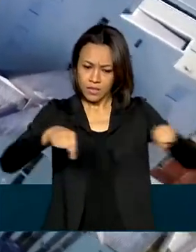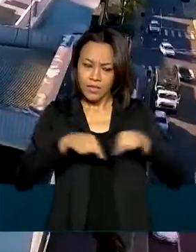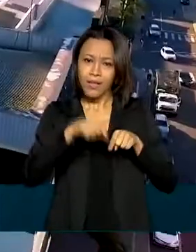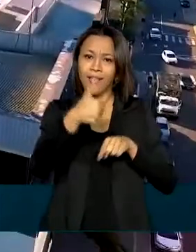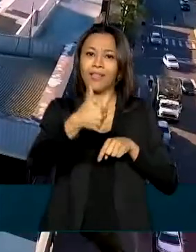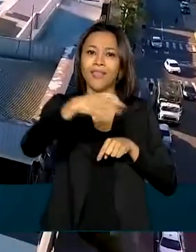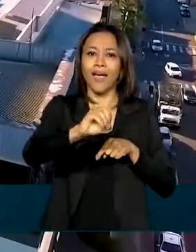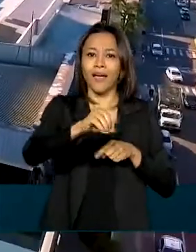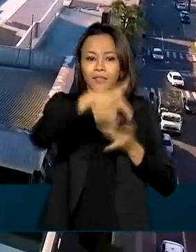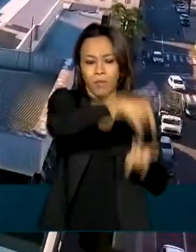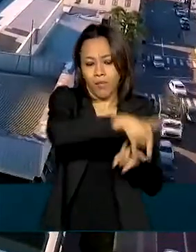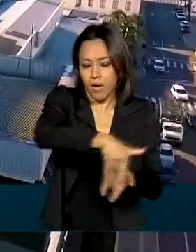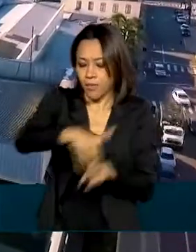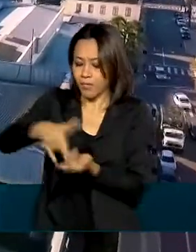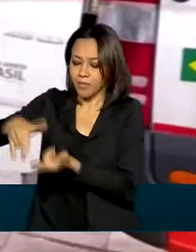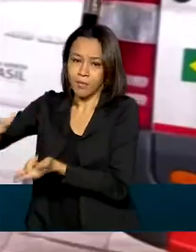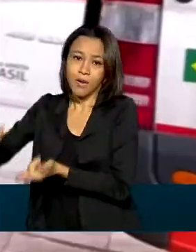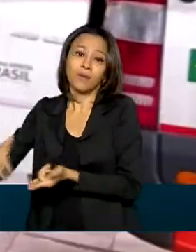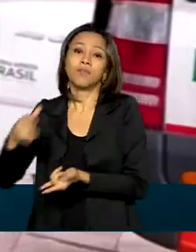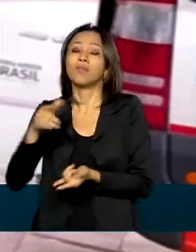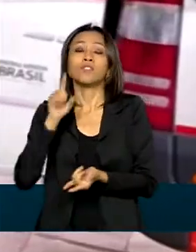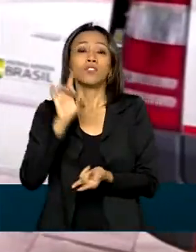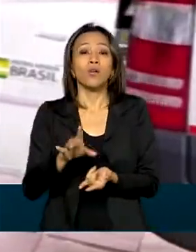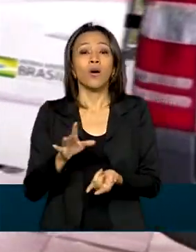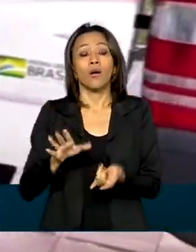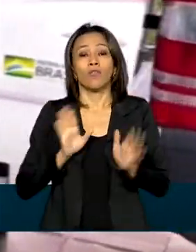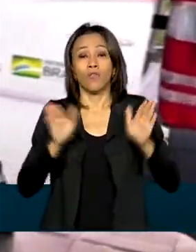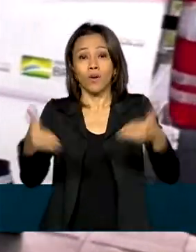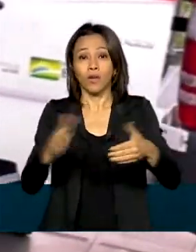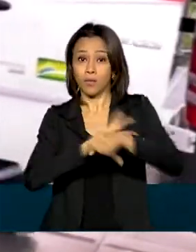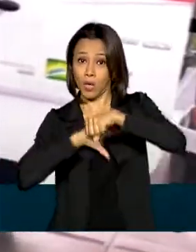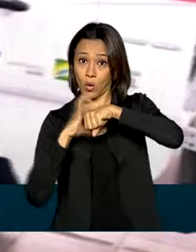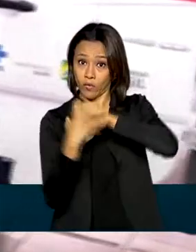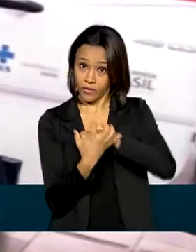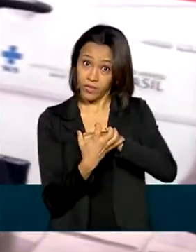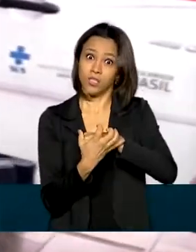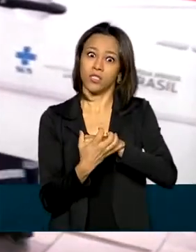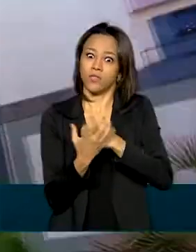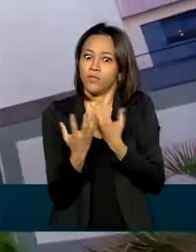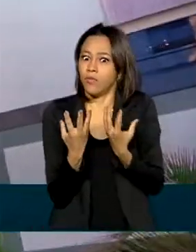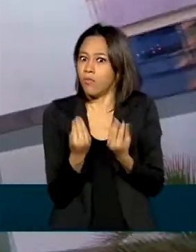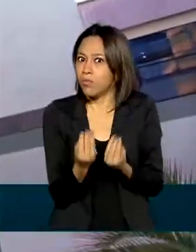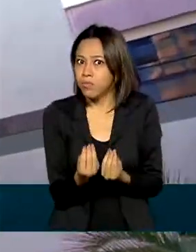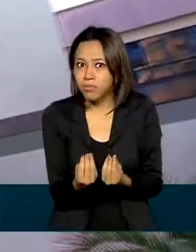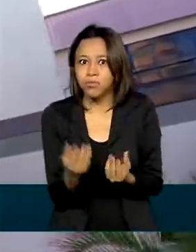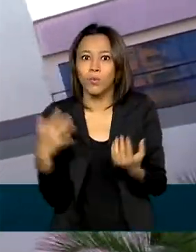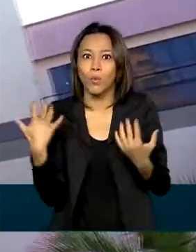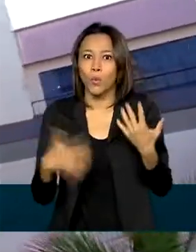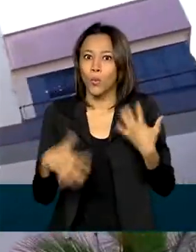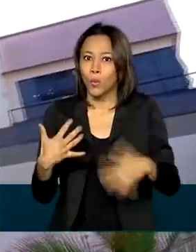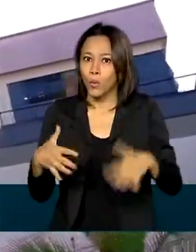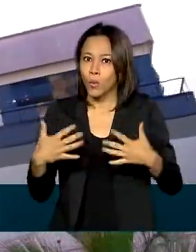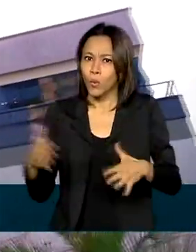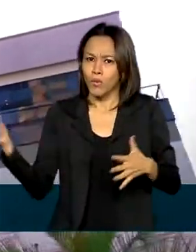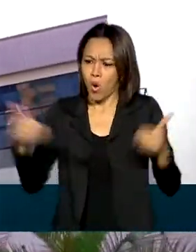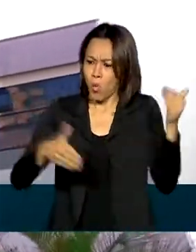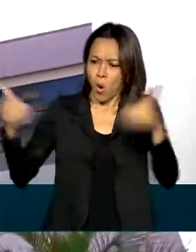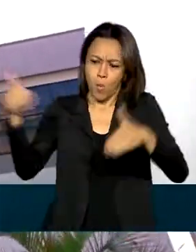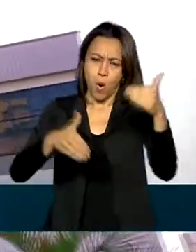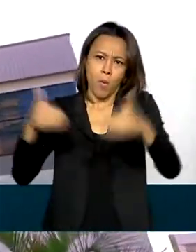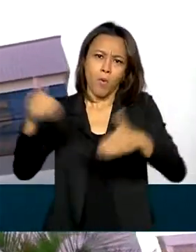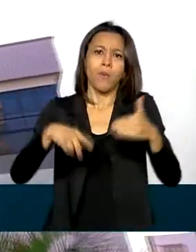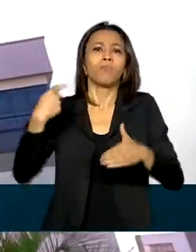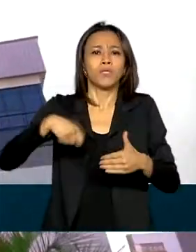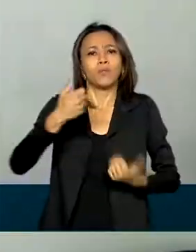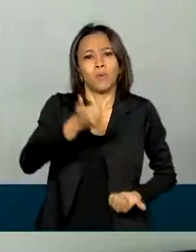pacientes com covid-19. A demanda foi maior que o esperado, o que fez o hospital depender do apoio